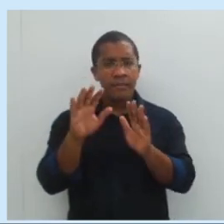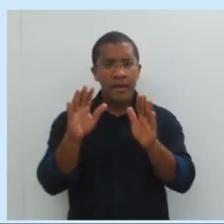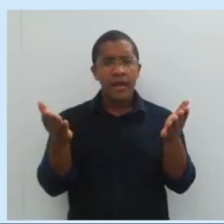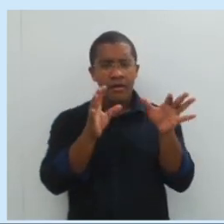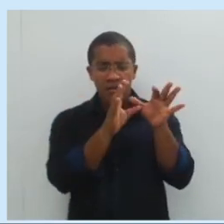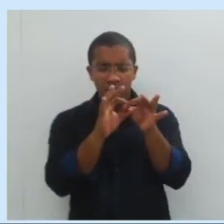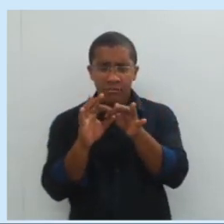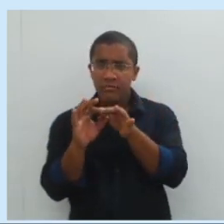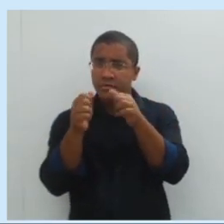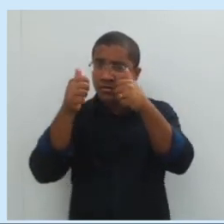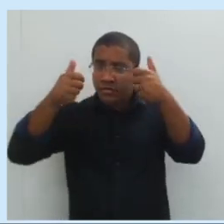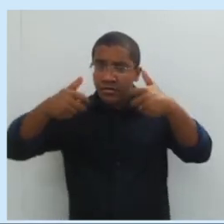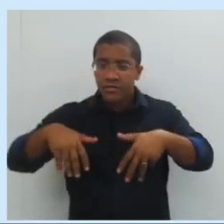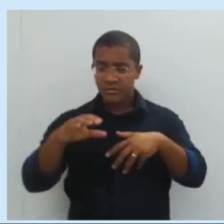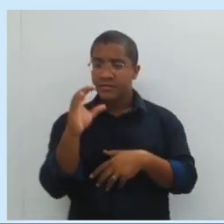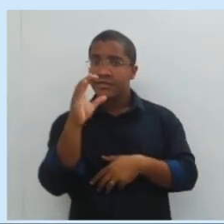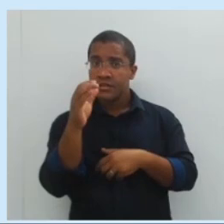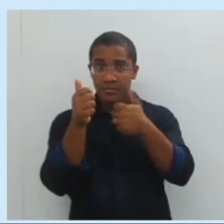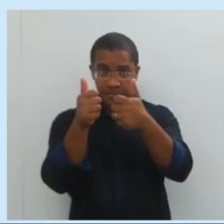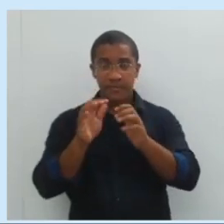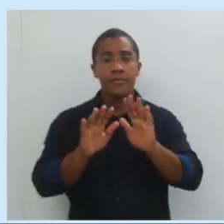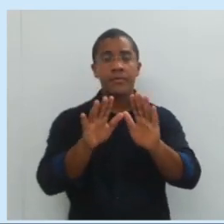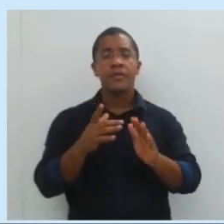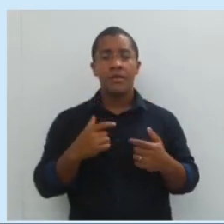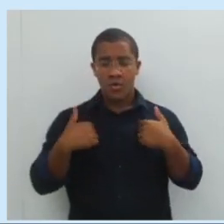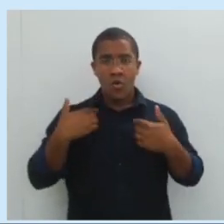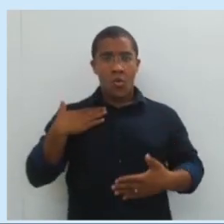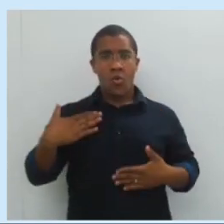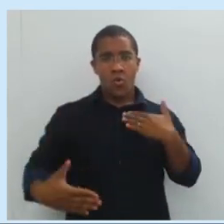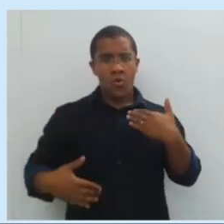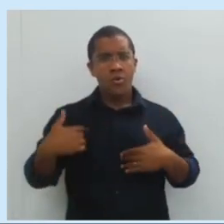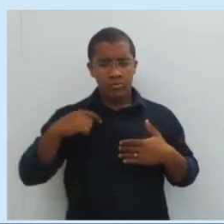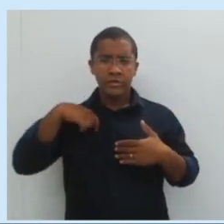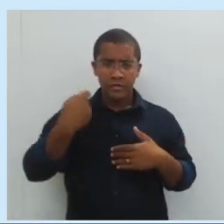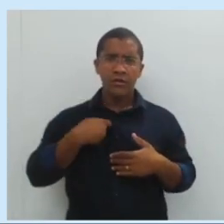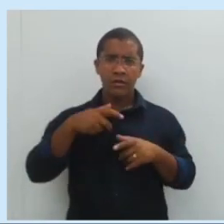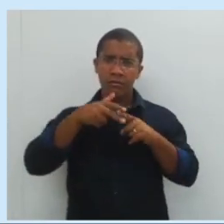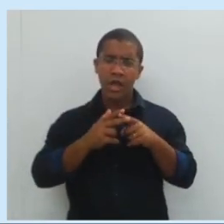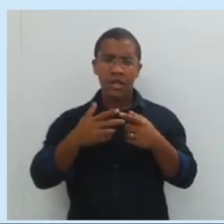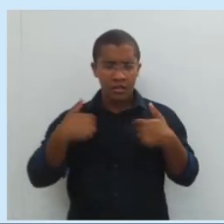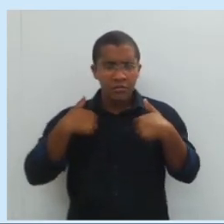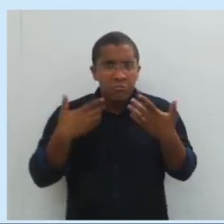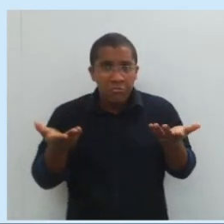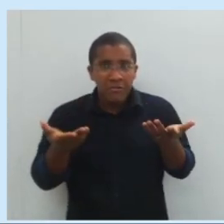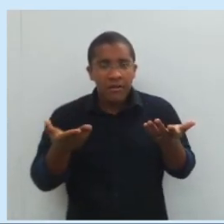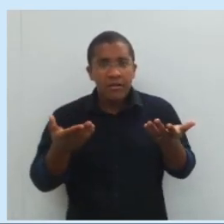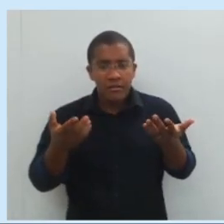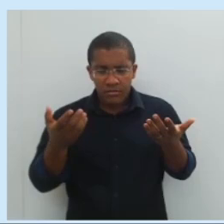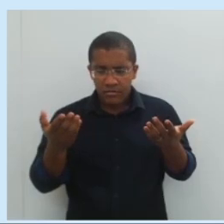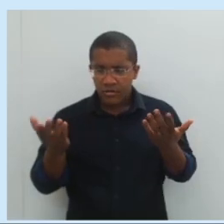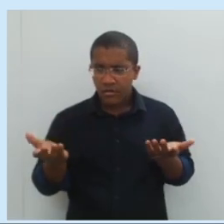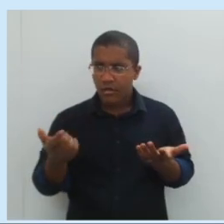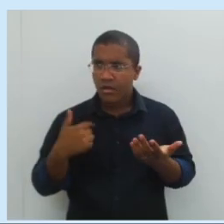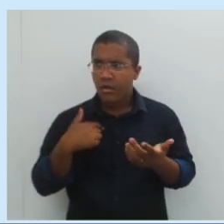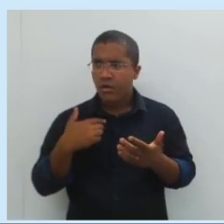contextualizar consciências. Meu corpo é uma máquina. E se meu corpo é uma